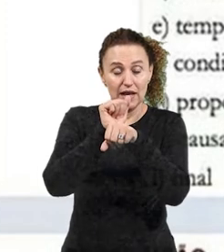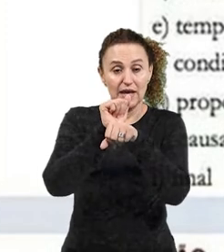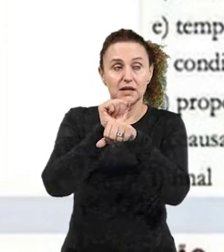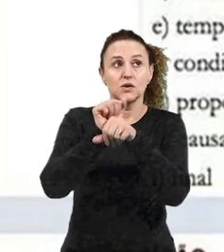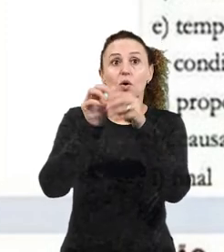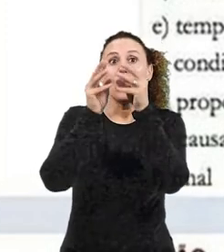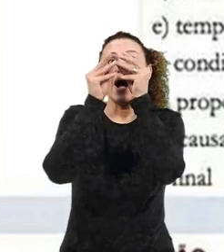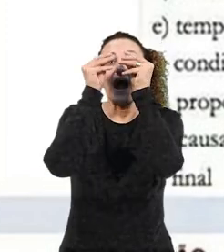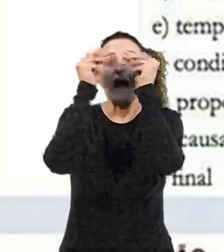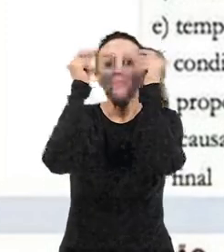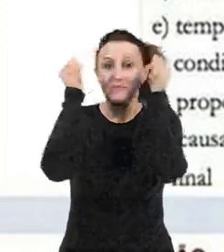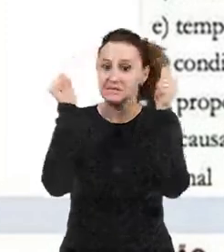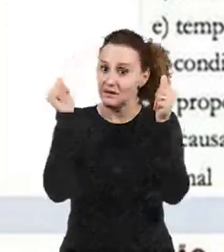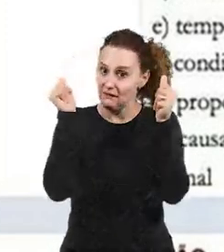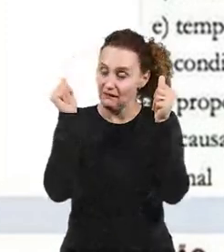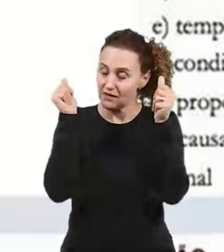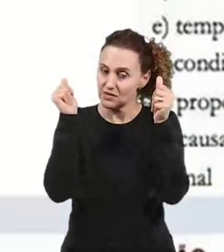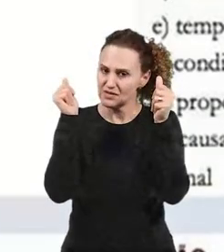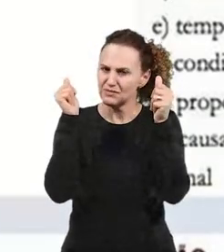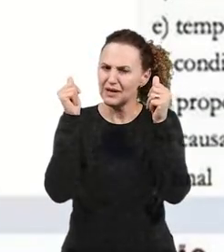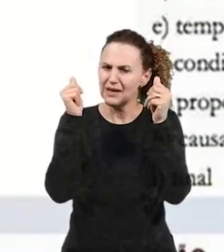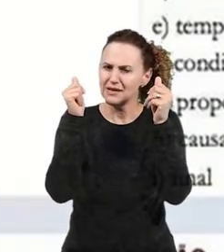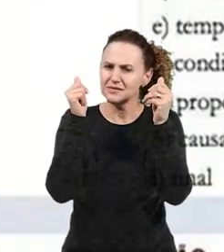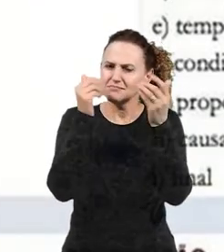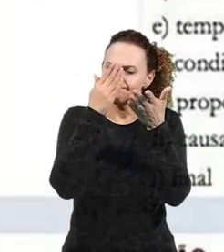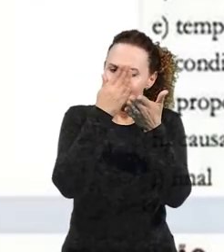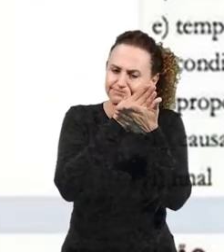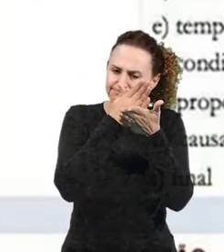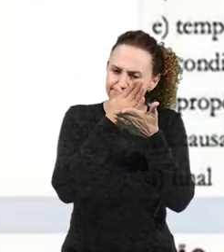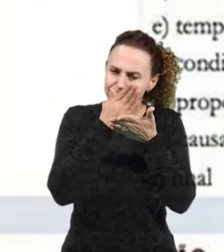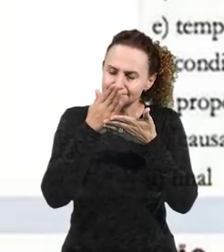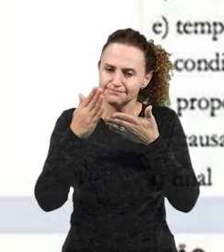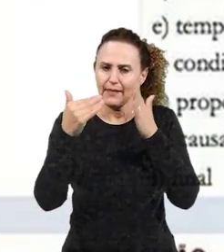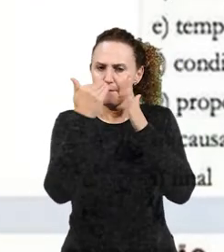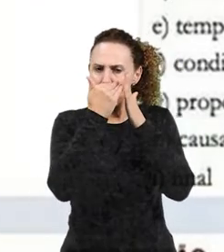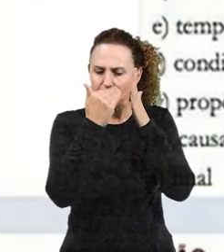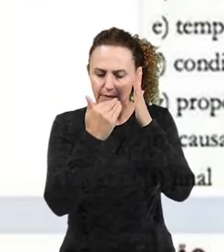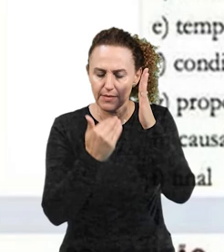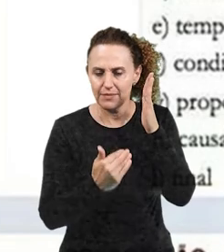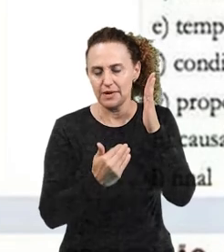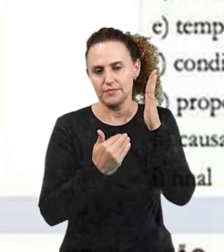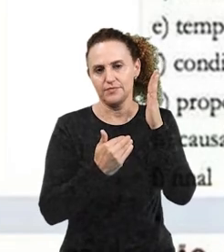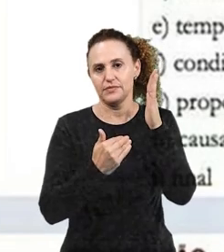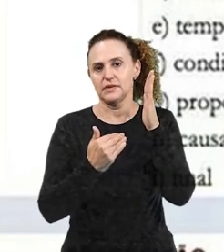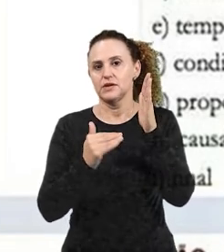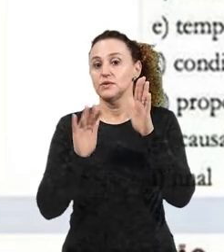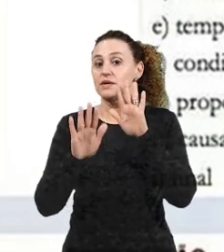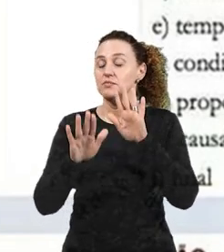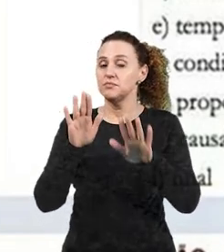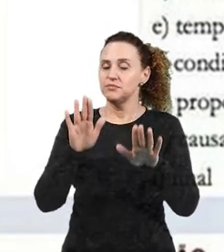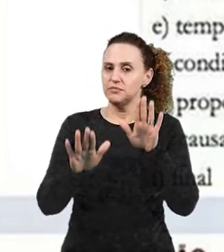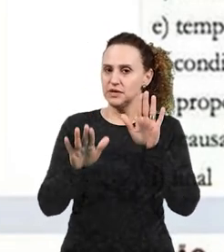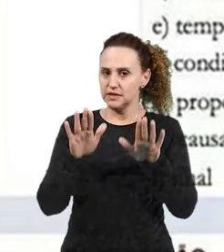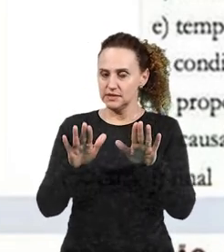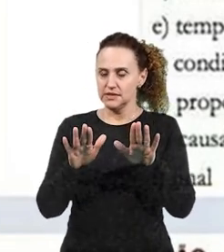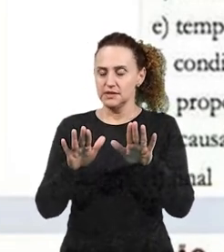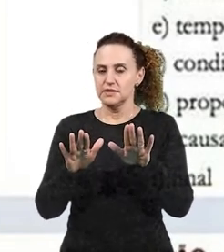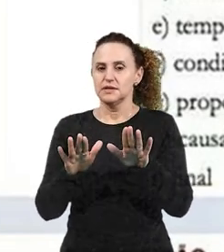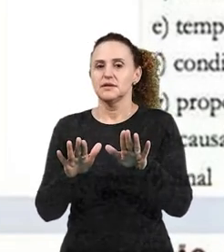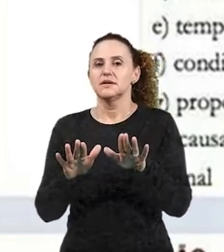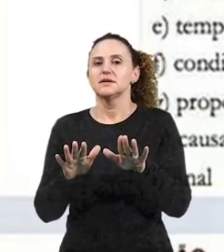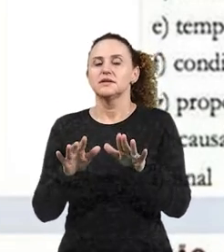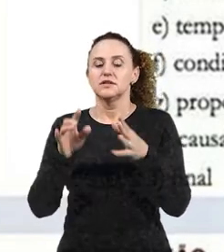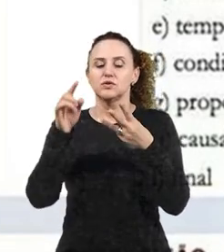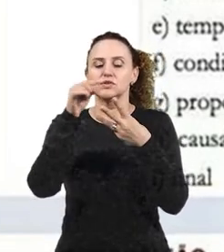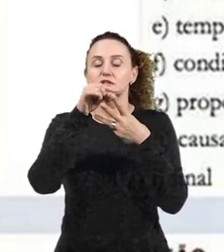Então, as classificações do substantivo também vão estar de acordo com os critérios, se é semântico, sintático